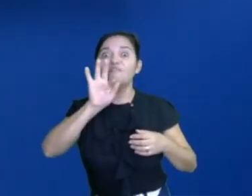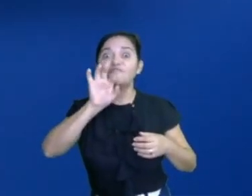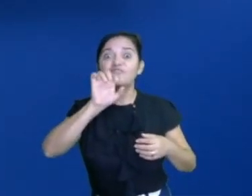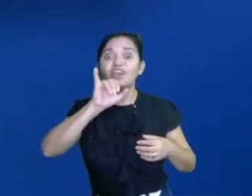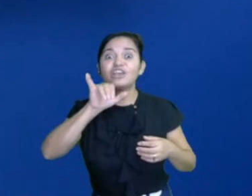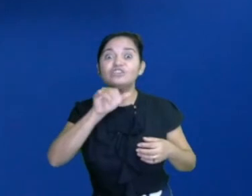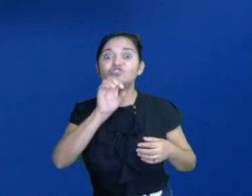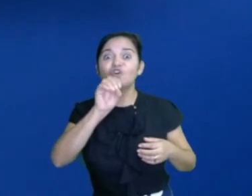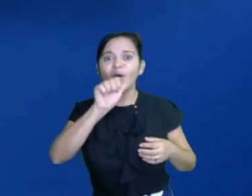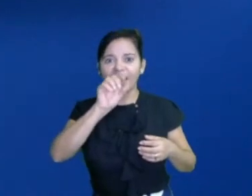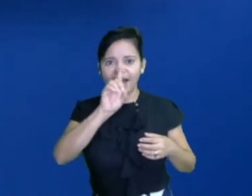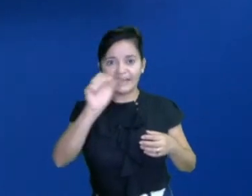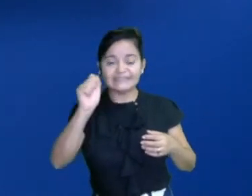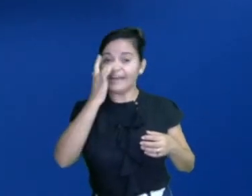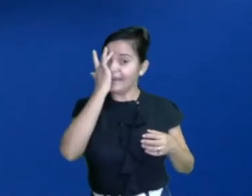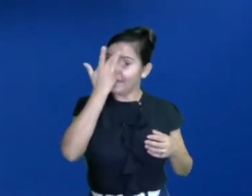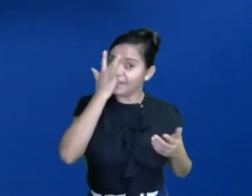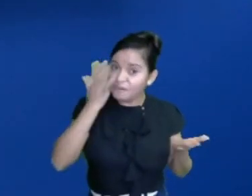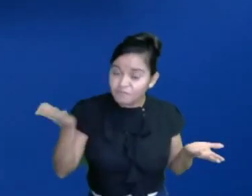carnaval.